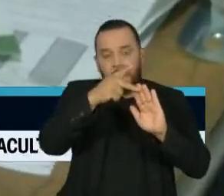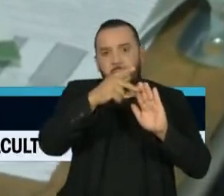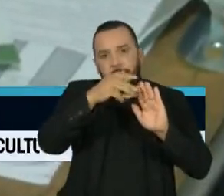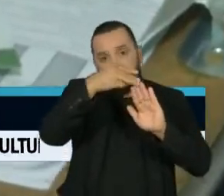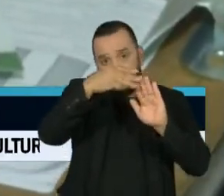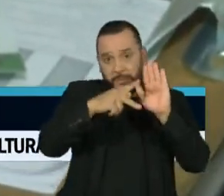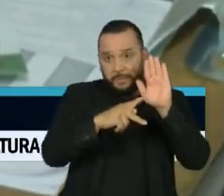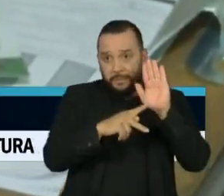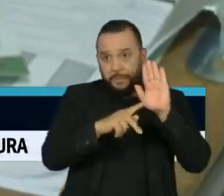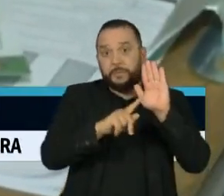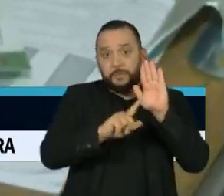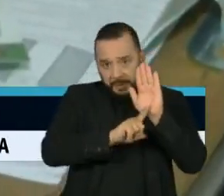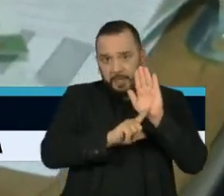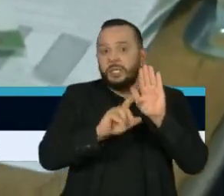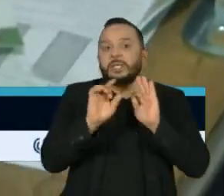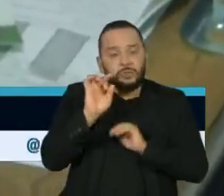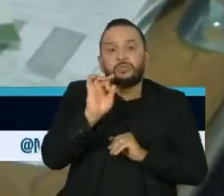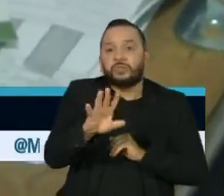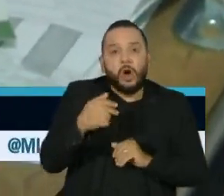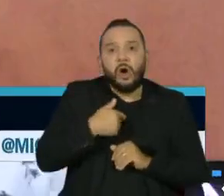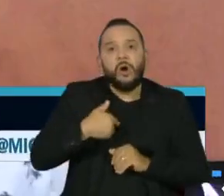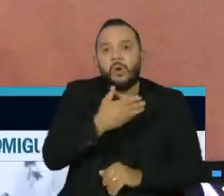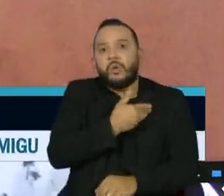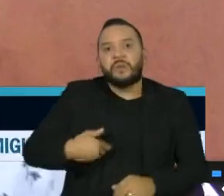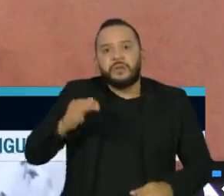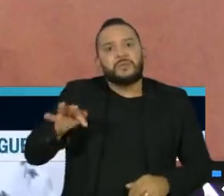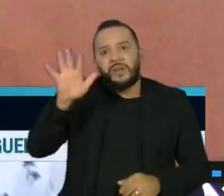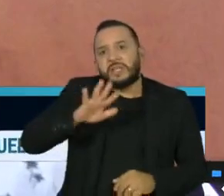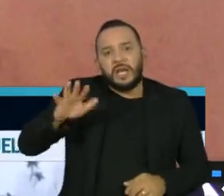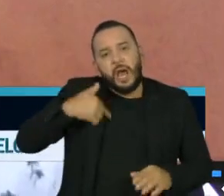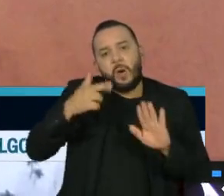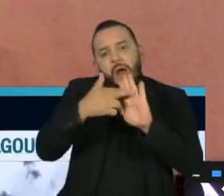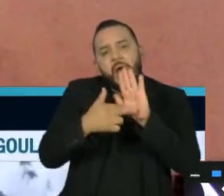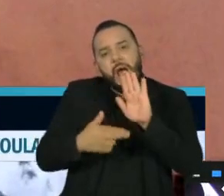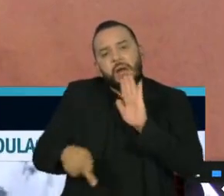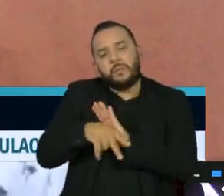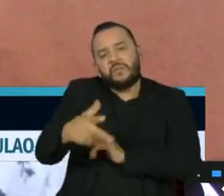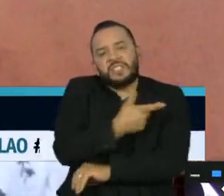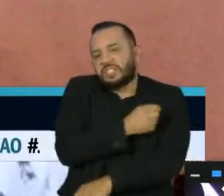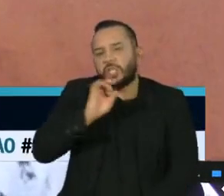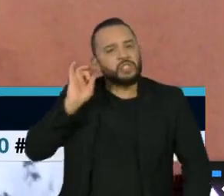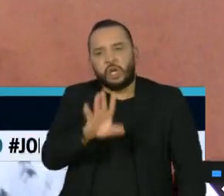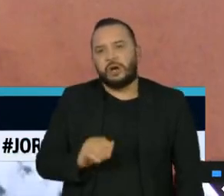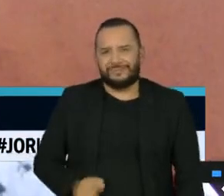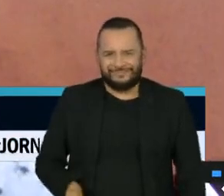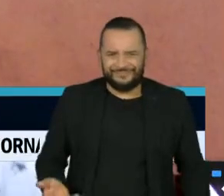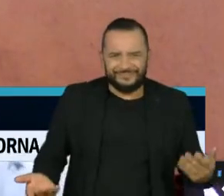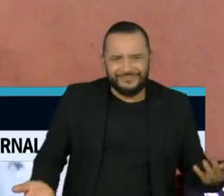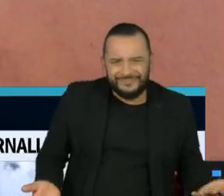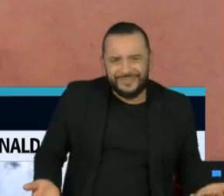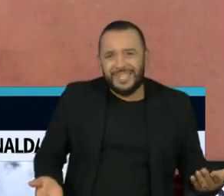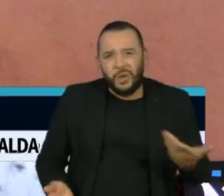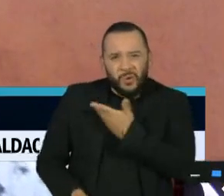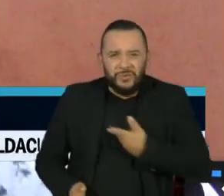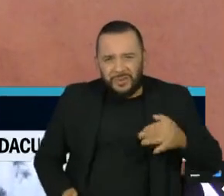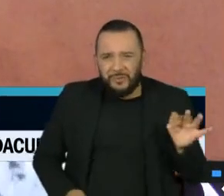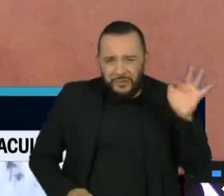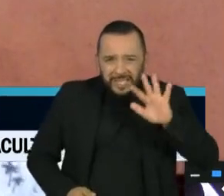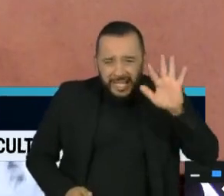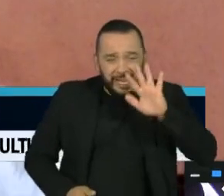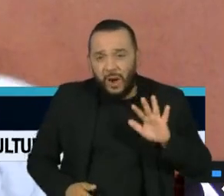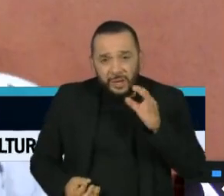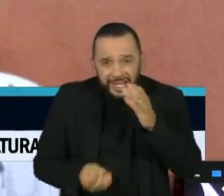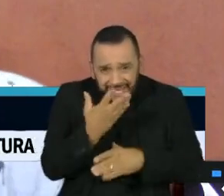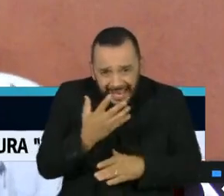determine as regras sobre o passaporte da vacina. Não pode o governo federal impedir governos estaduais ou governos